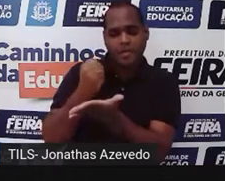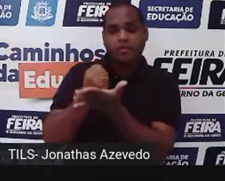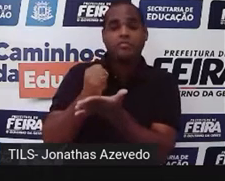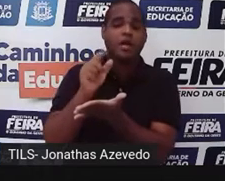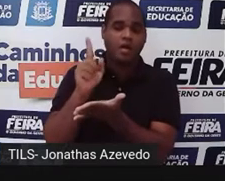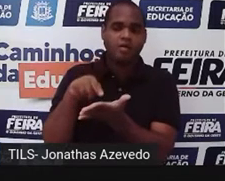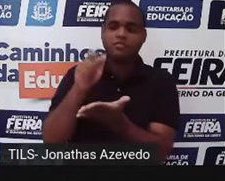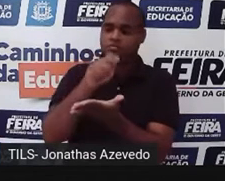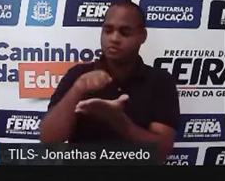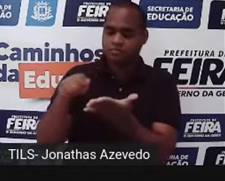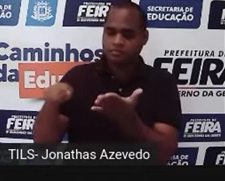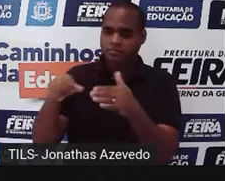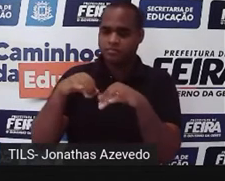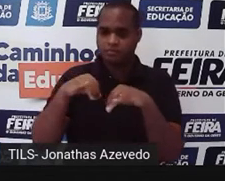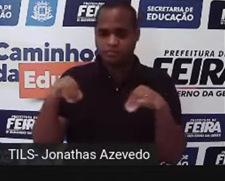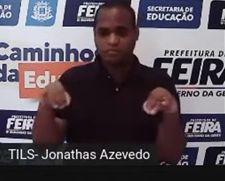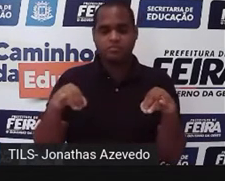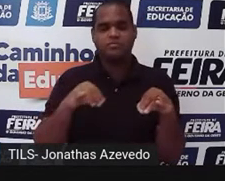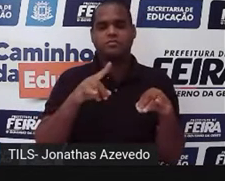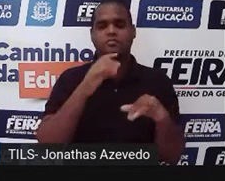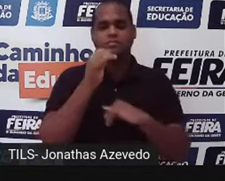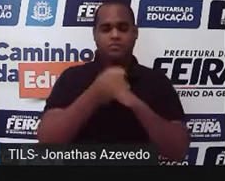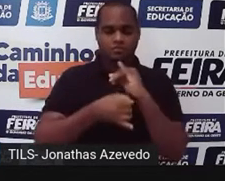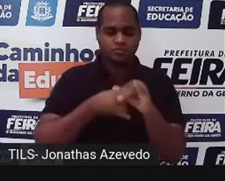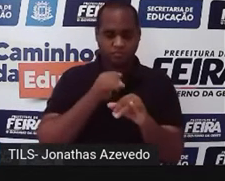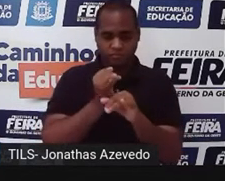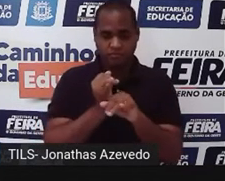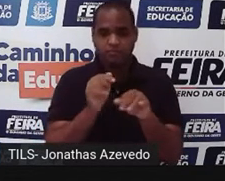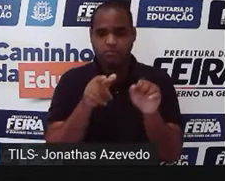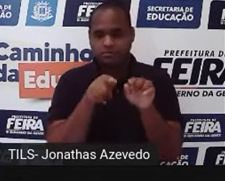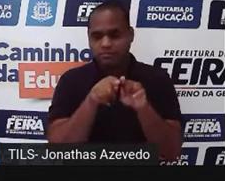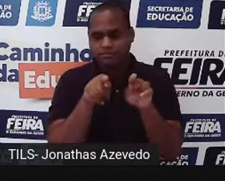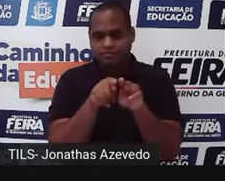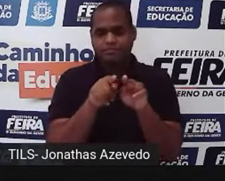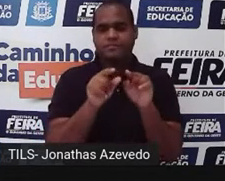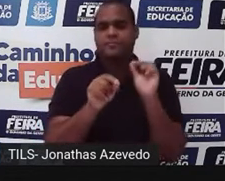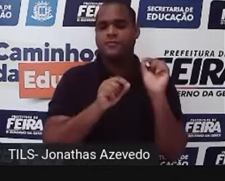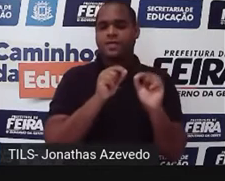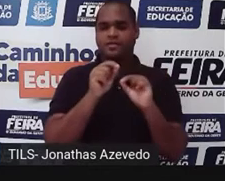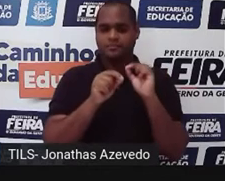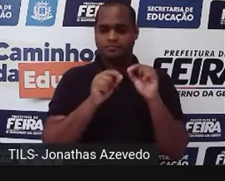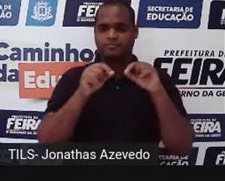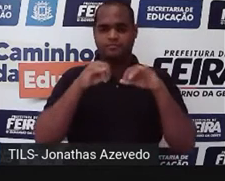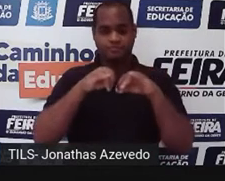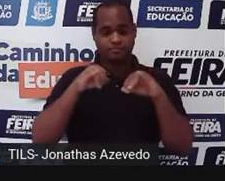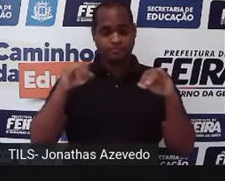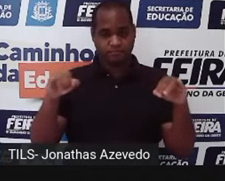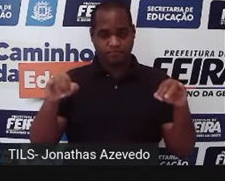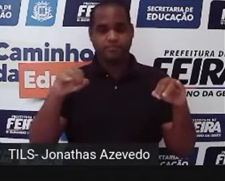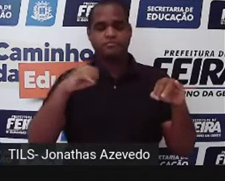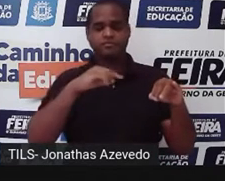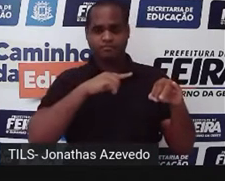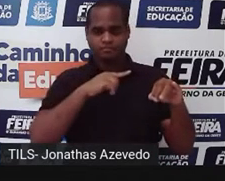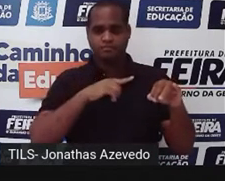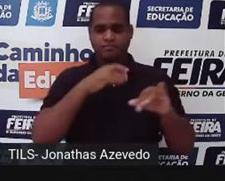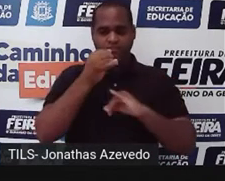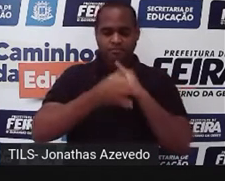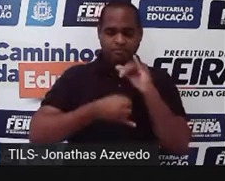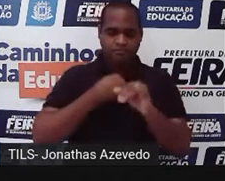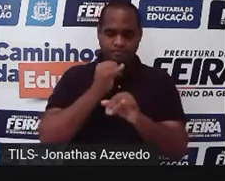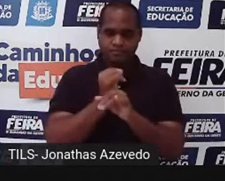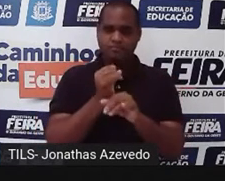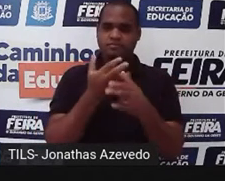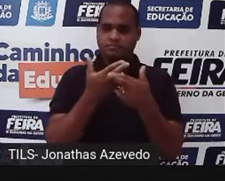notícia. Na internet, nós temos também as notícias. A internet pode ser